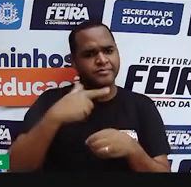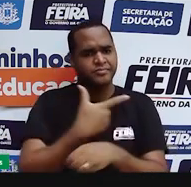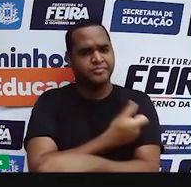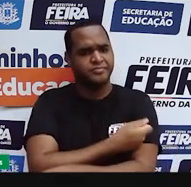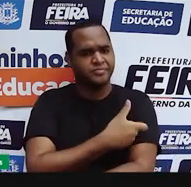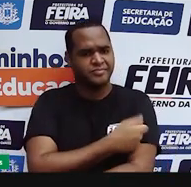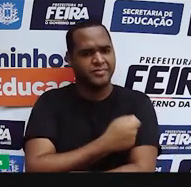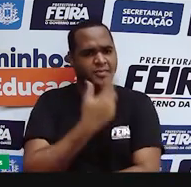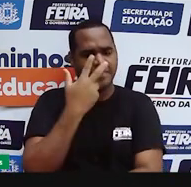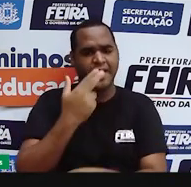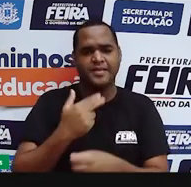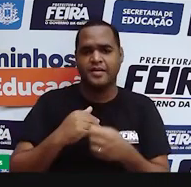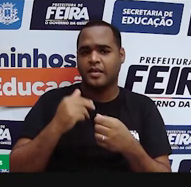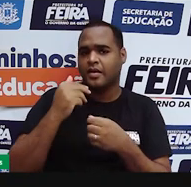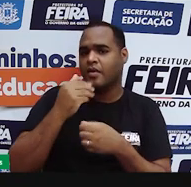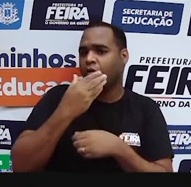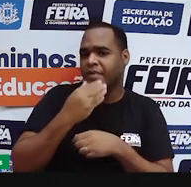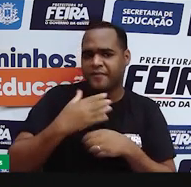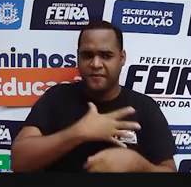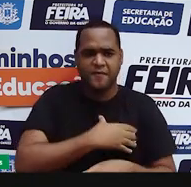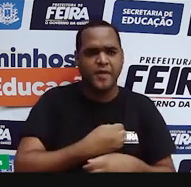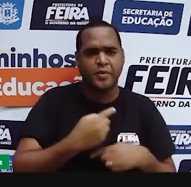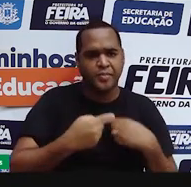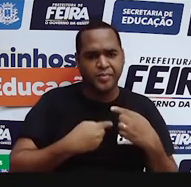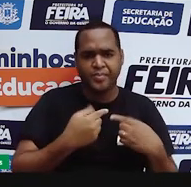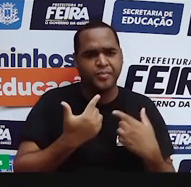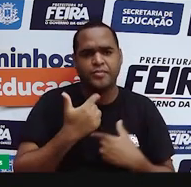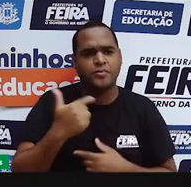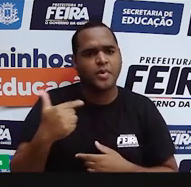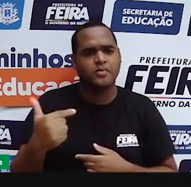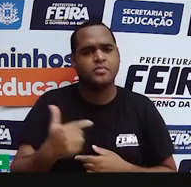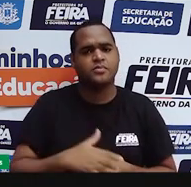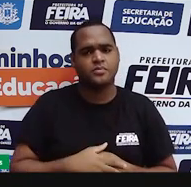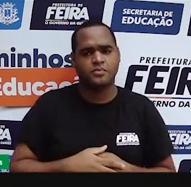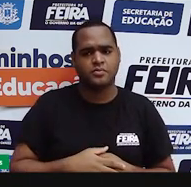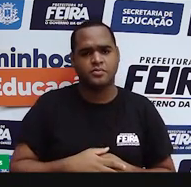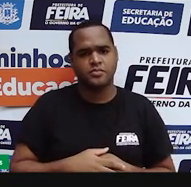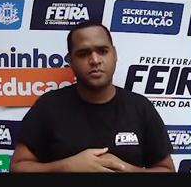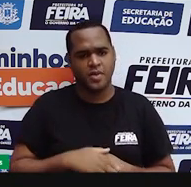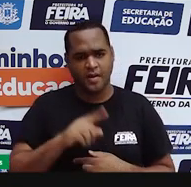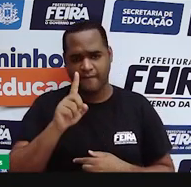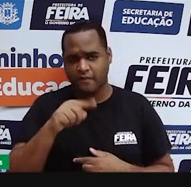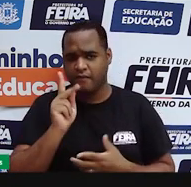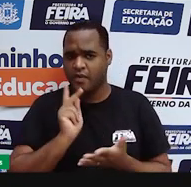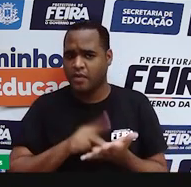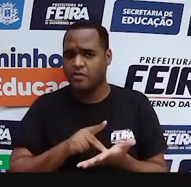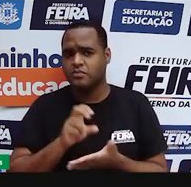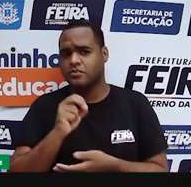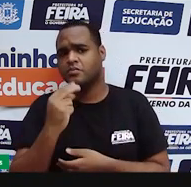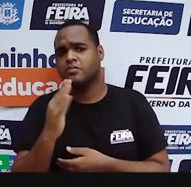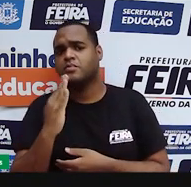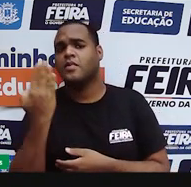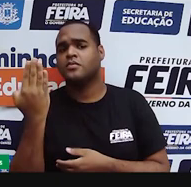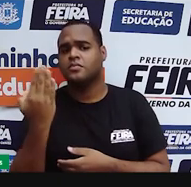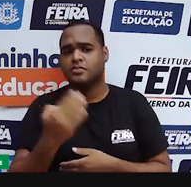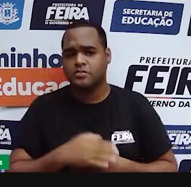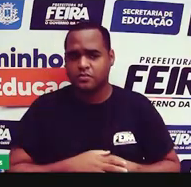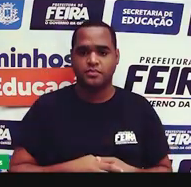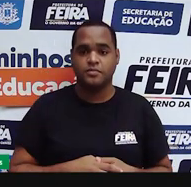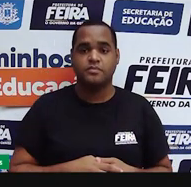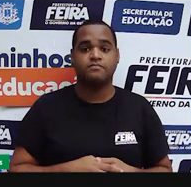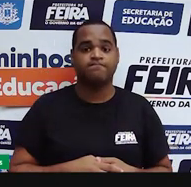infertilidade. E aí? Será que isso é verdade ou será que isso é falso? O que é que vocês acham aí do outro lado?